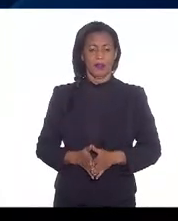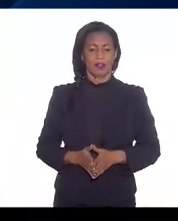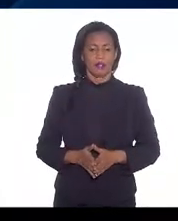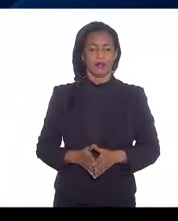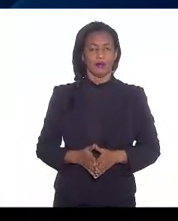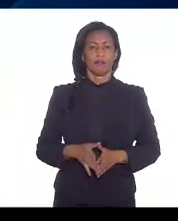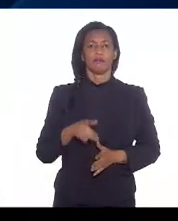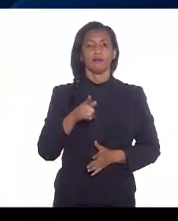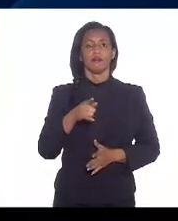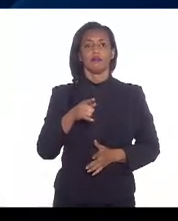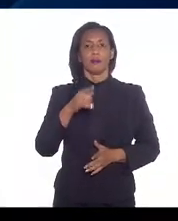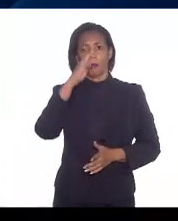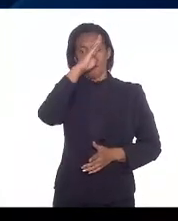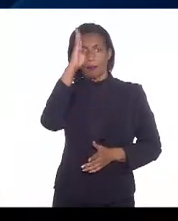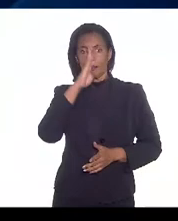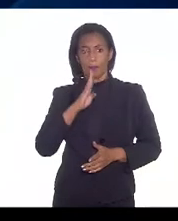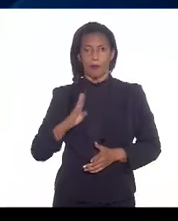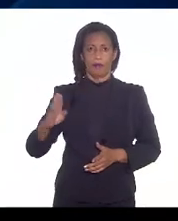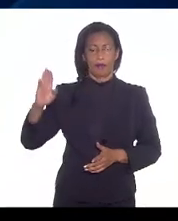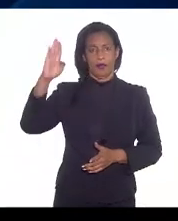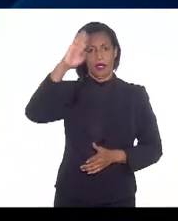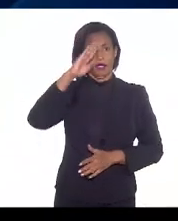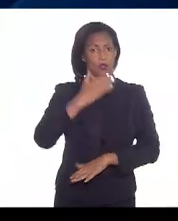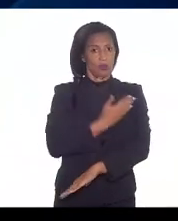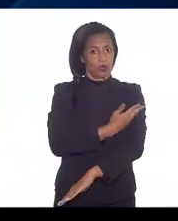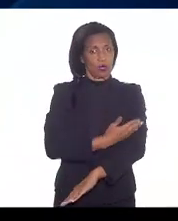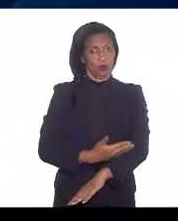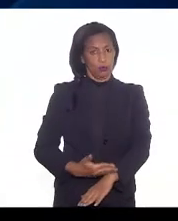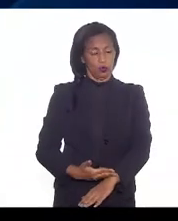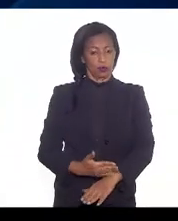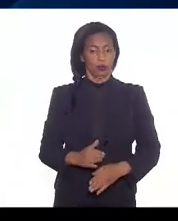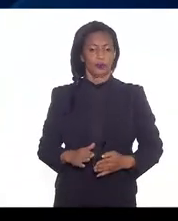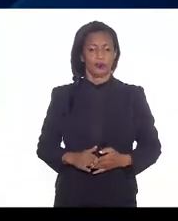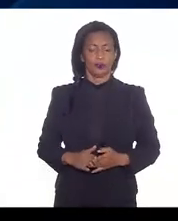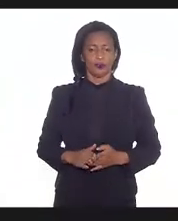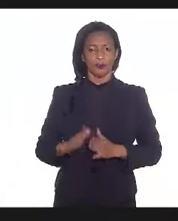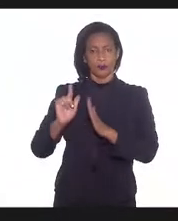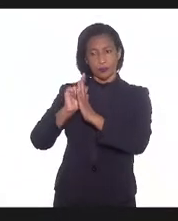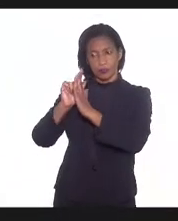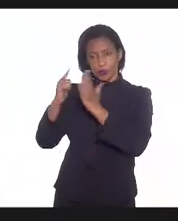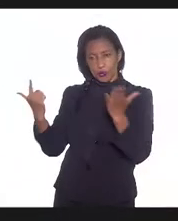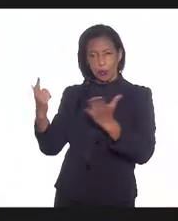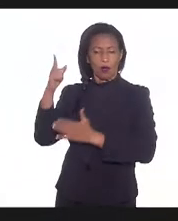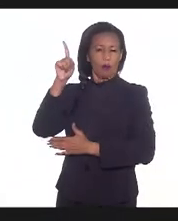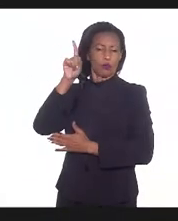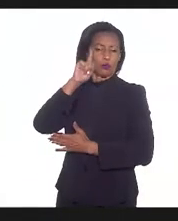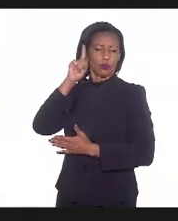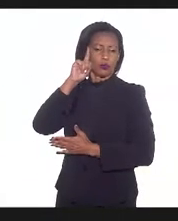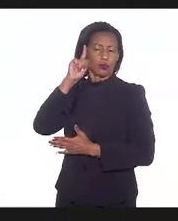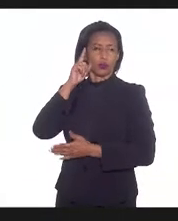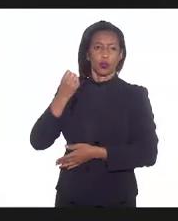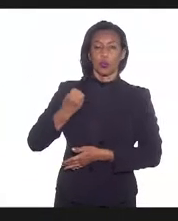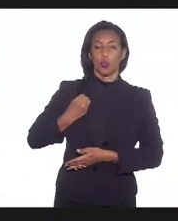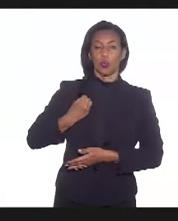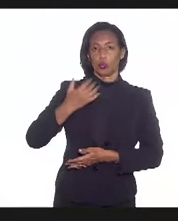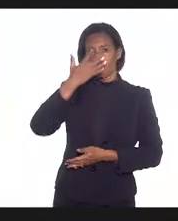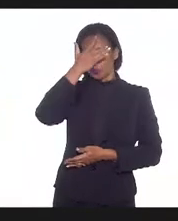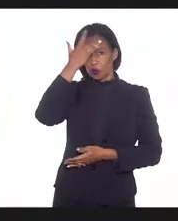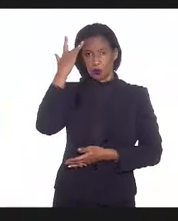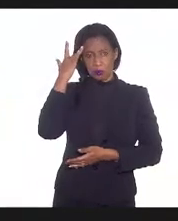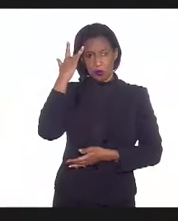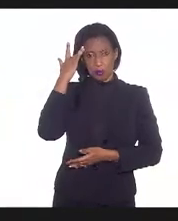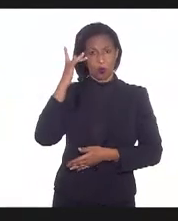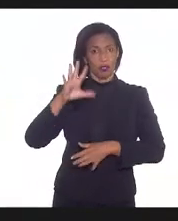Aqui são os dados do Brasil, né, a gente está acostumado, né, acaba que ver nos jornais todo dia, né, o número de casos e o número de